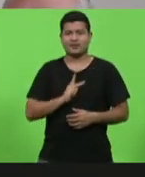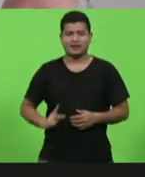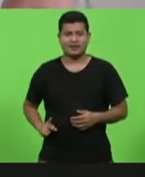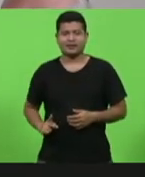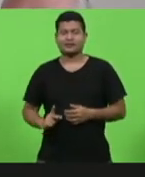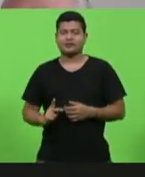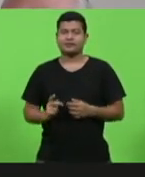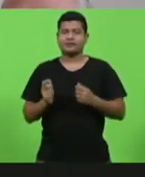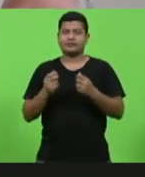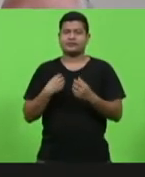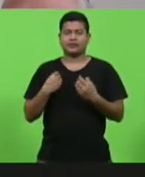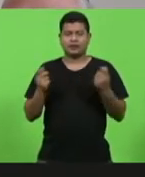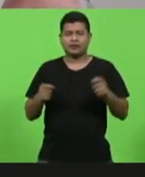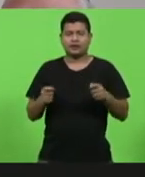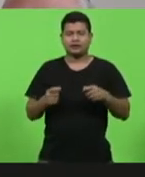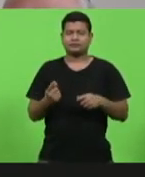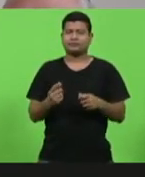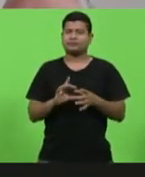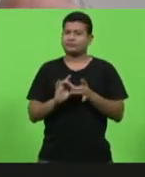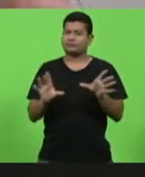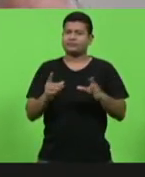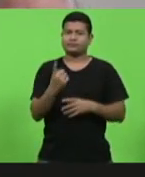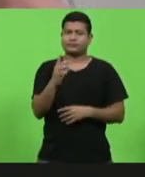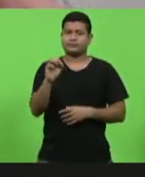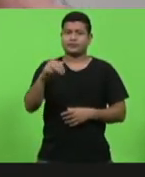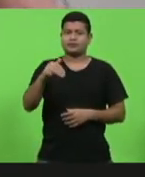pessoais, com a palavra do deputado Padre Pedro Valdezera.